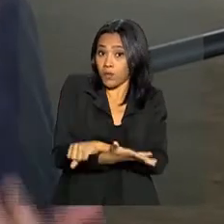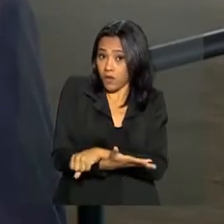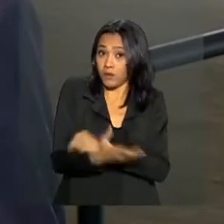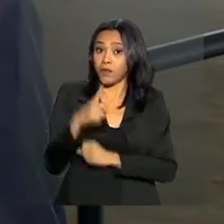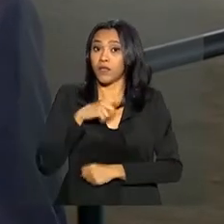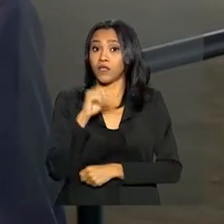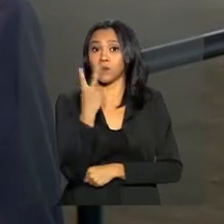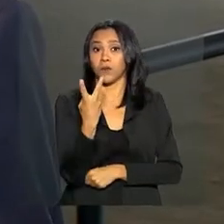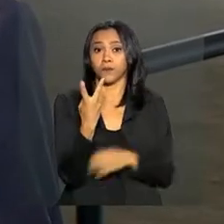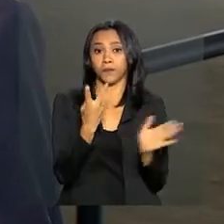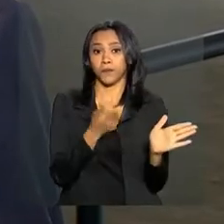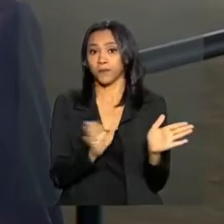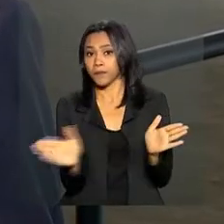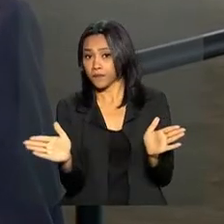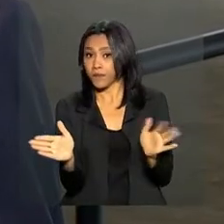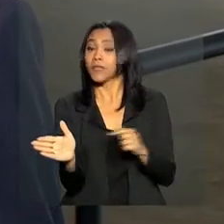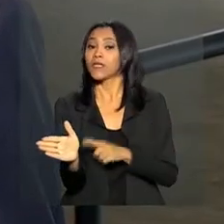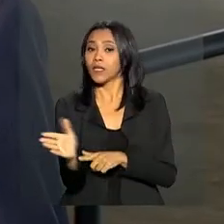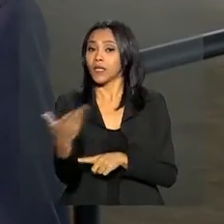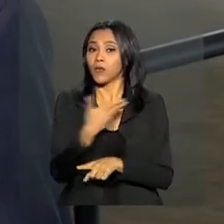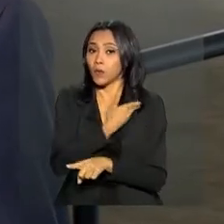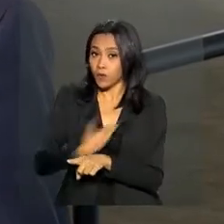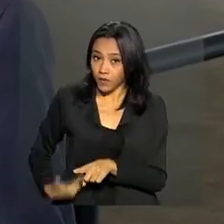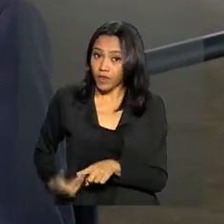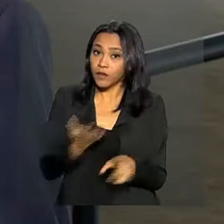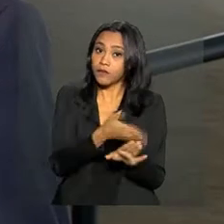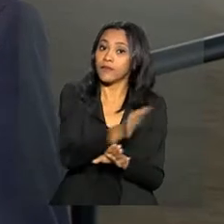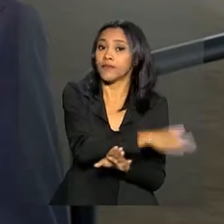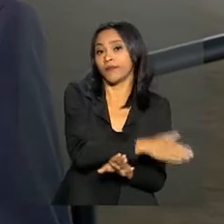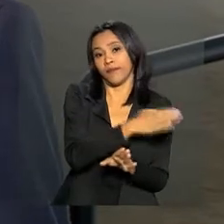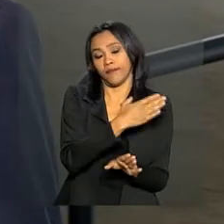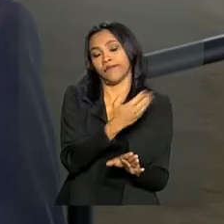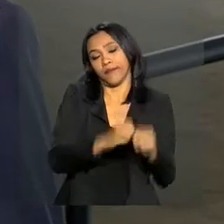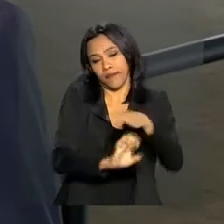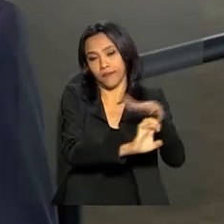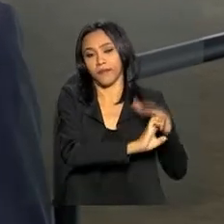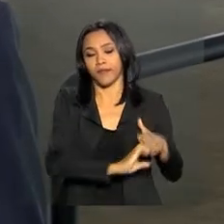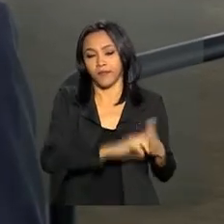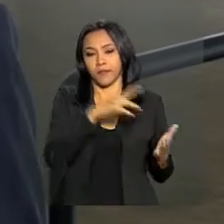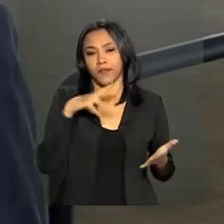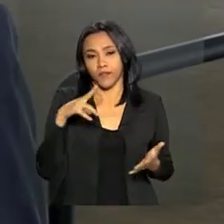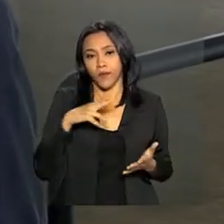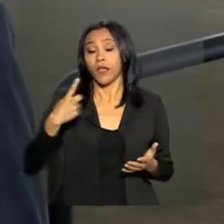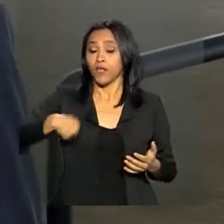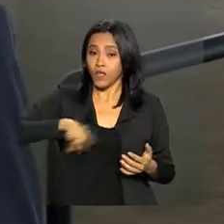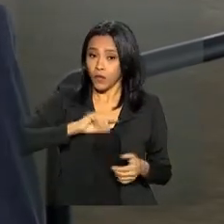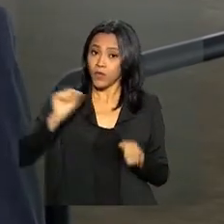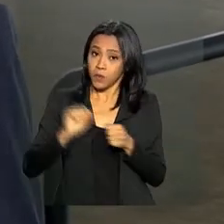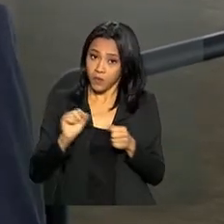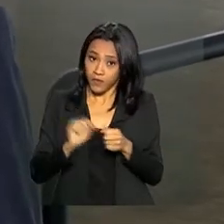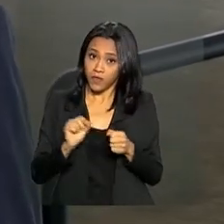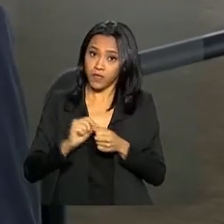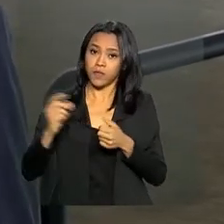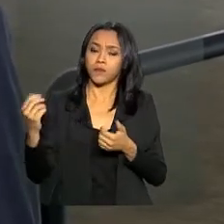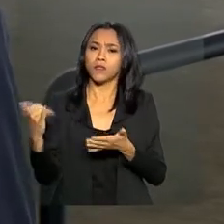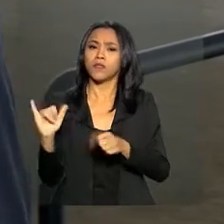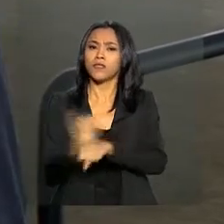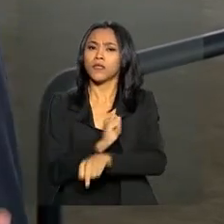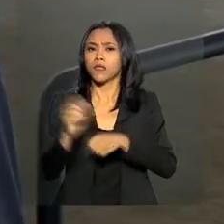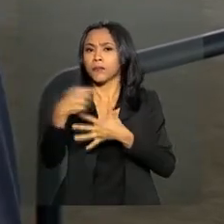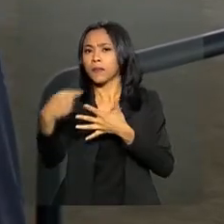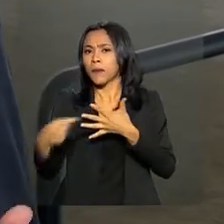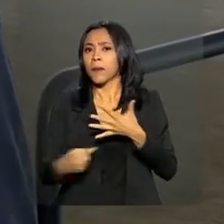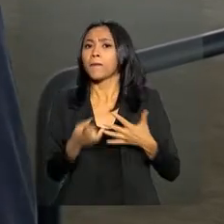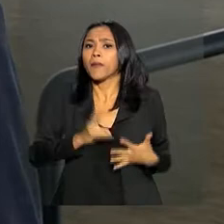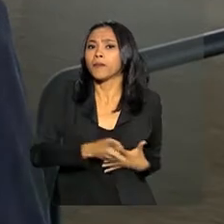sempre envolve um público e um privado. Então, a gente tem que adotar medidas, e nós estamos fazendo isso para fortalecer o ambiente de integridade